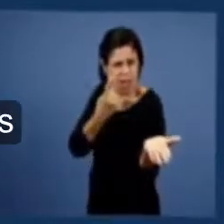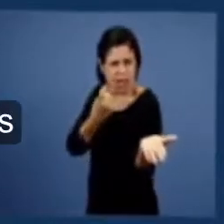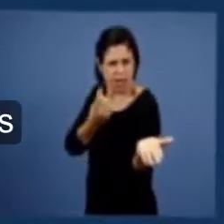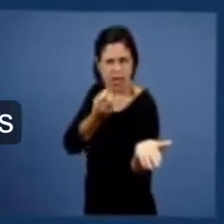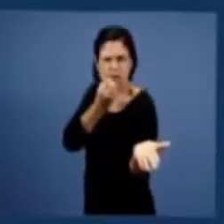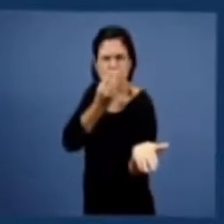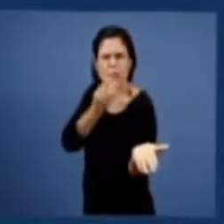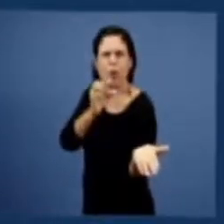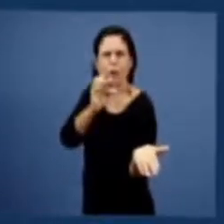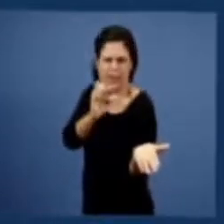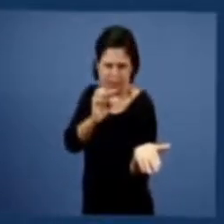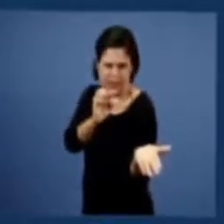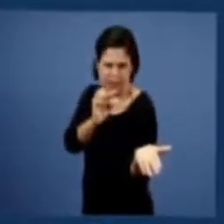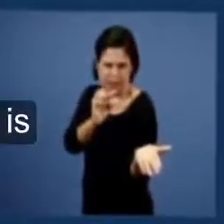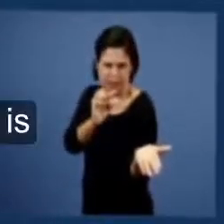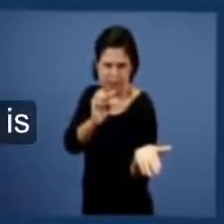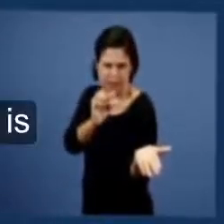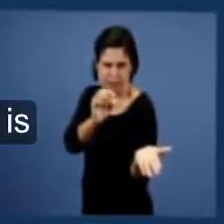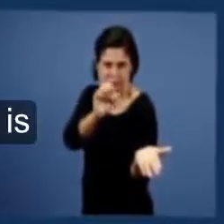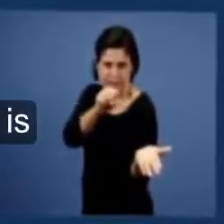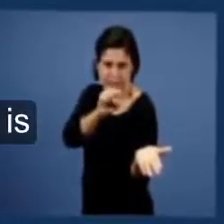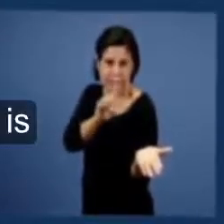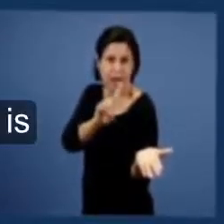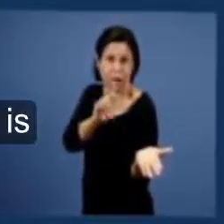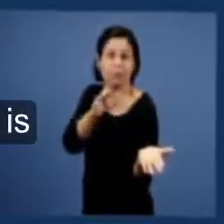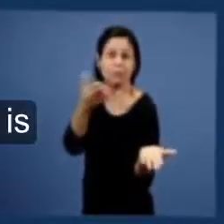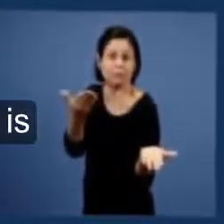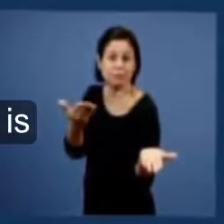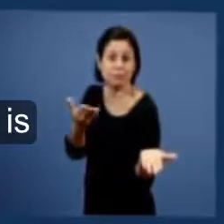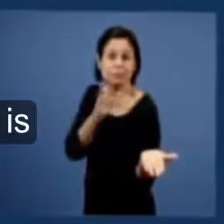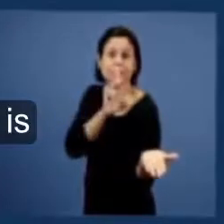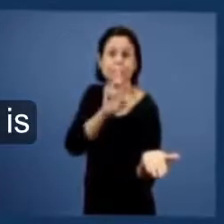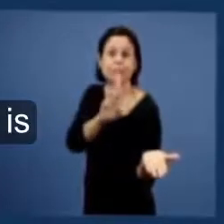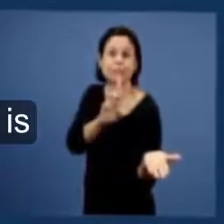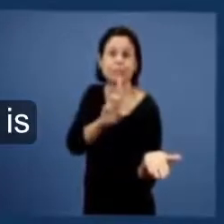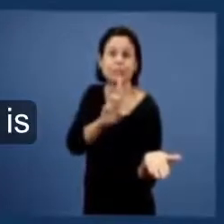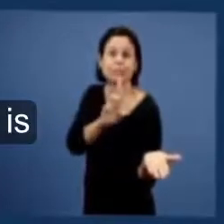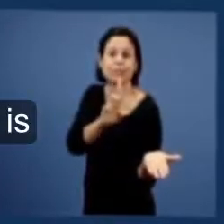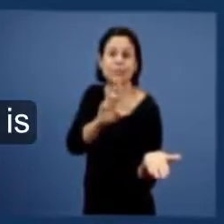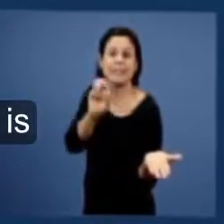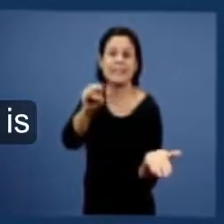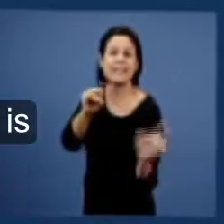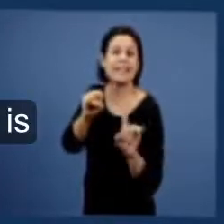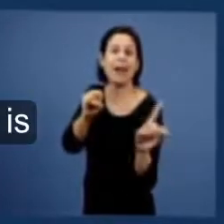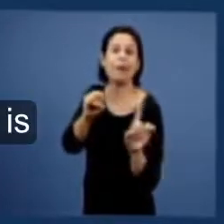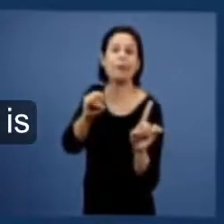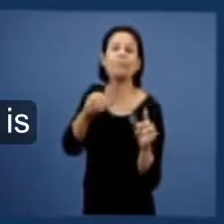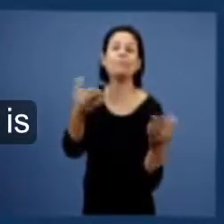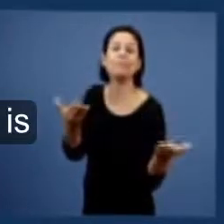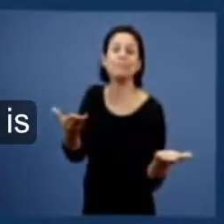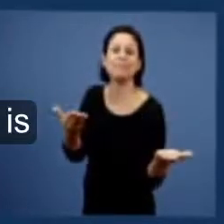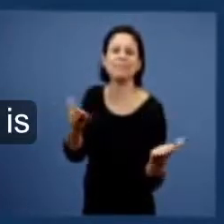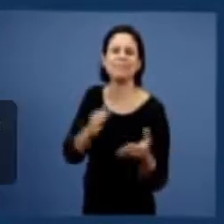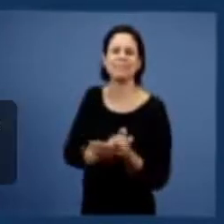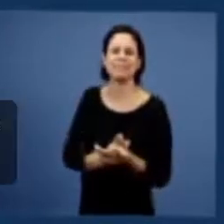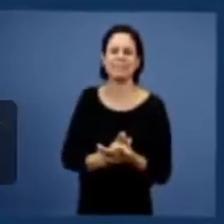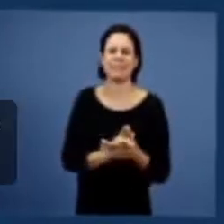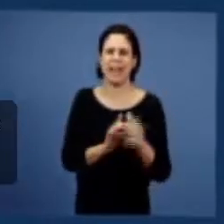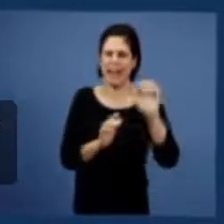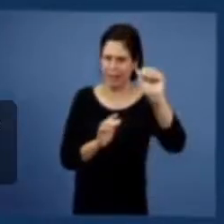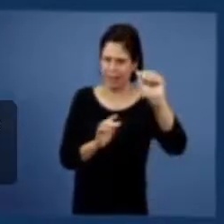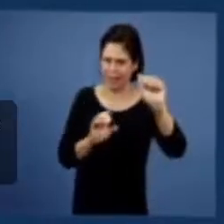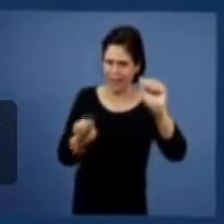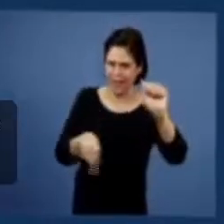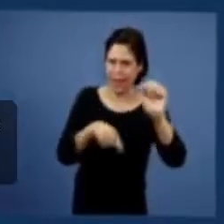composta de duas partes, e a resposta é sim ou não? E a pergunta B é,